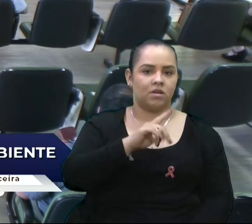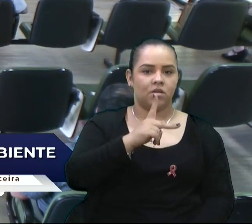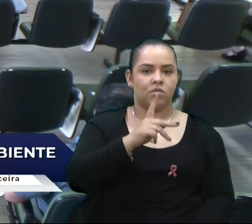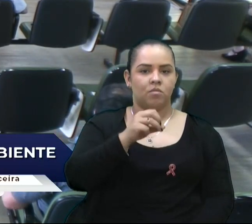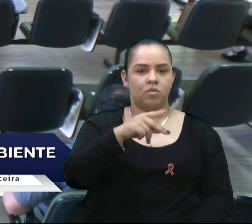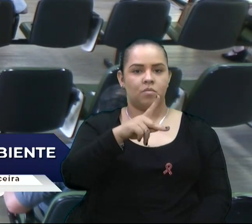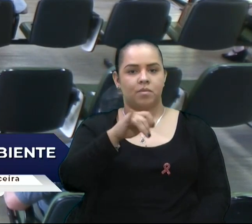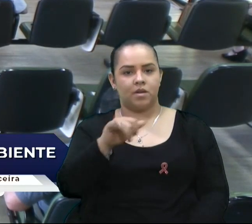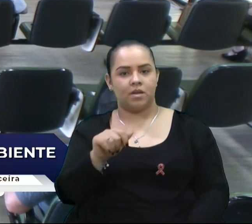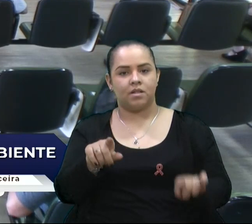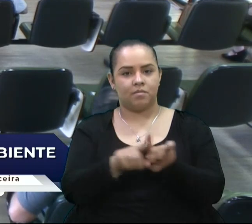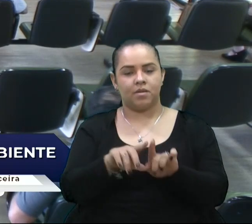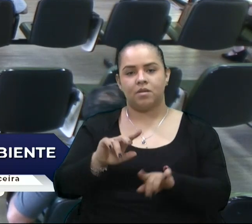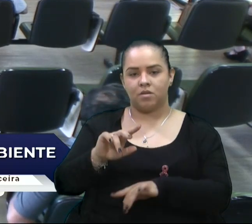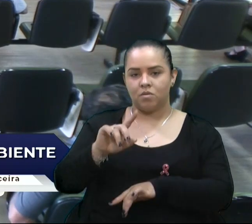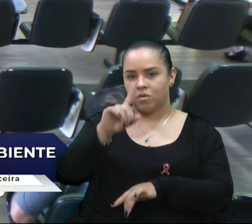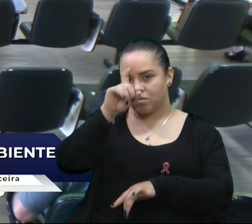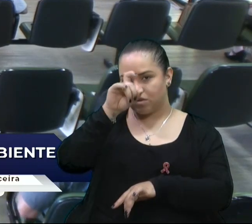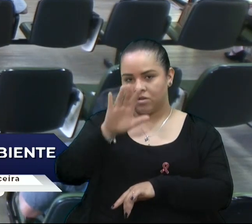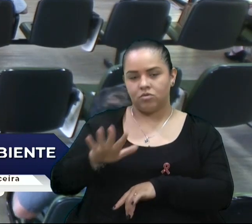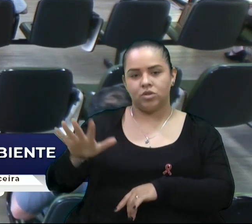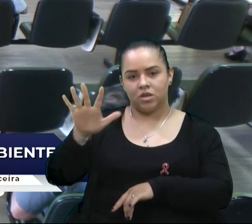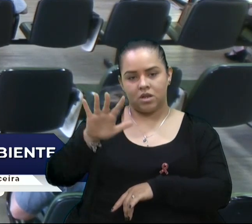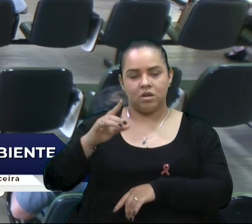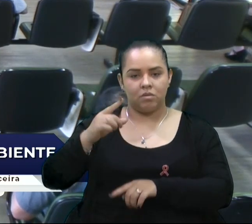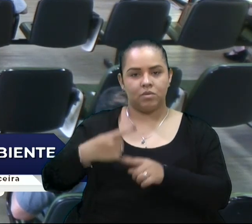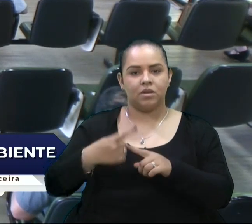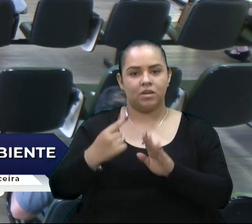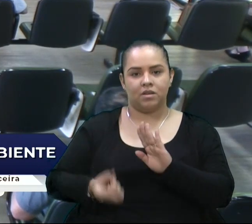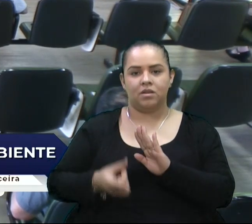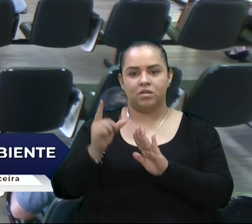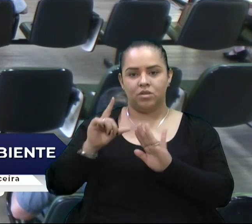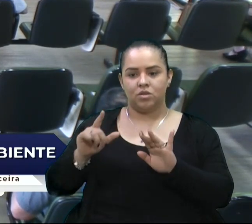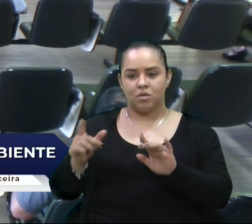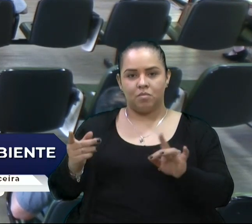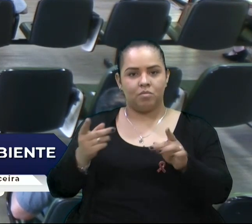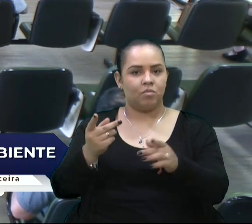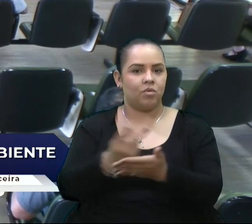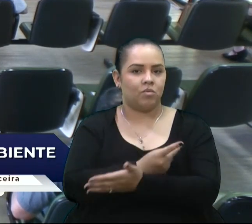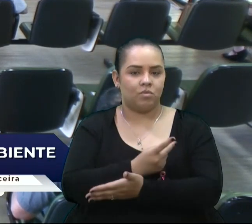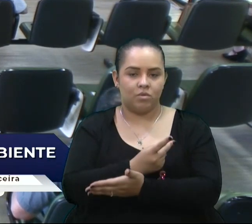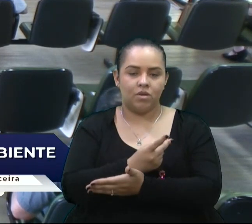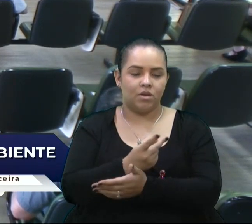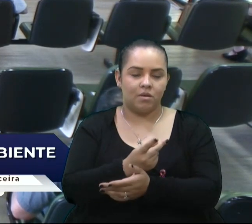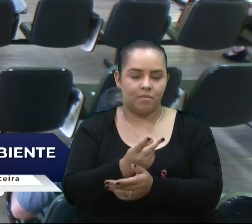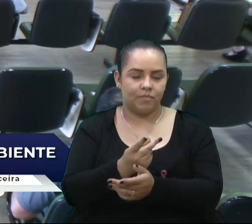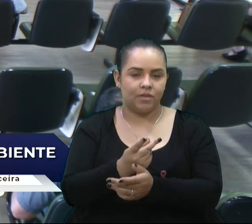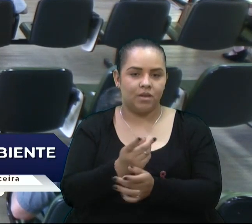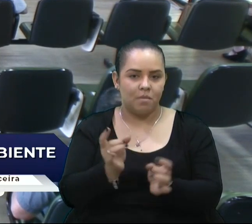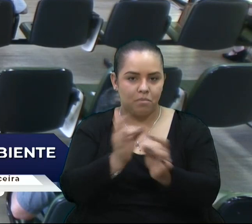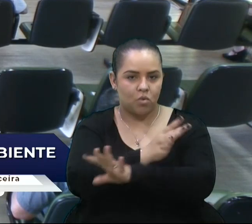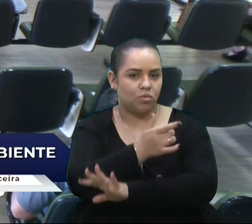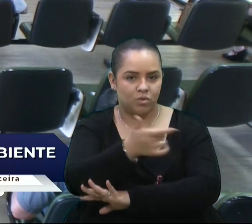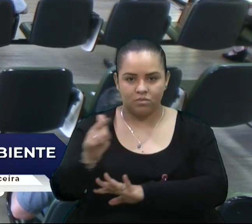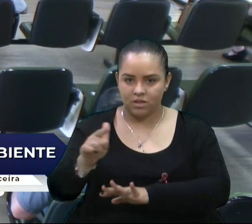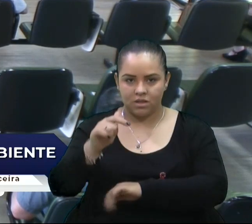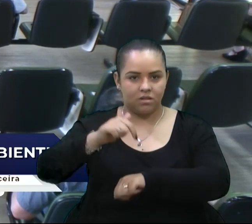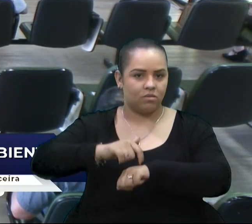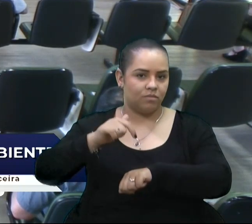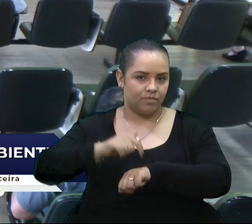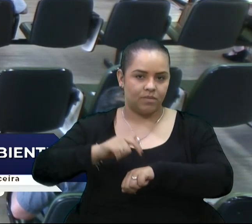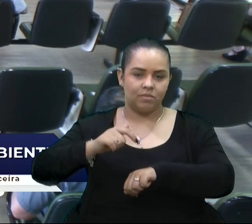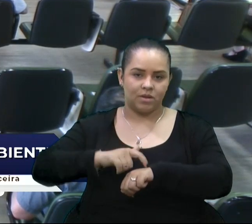HG, o HG principalmente antes das ampliações ficarem prontas, não tem essa disponibilidade. O Virvi tem